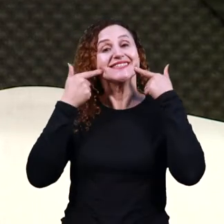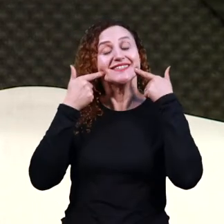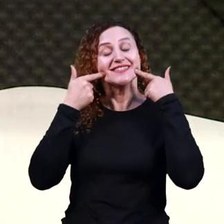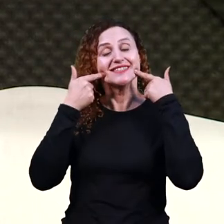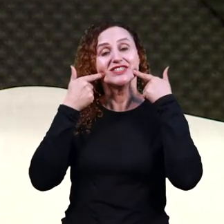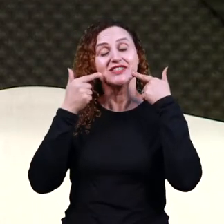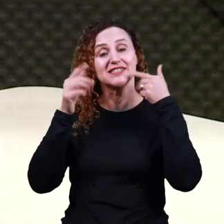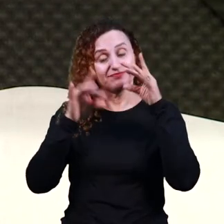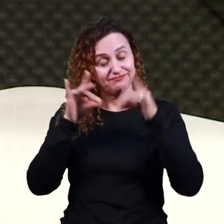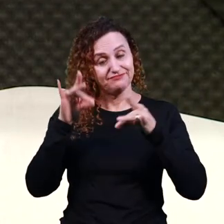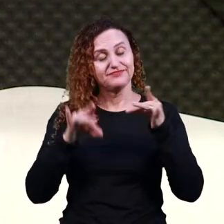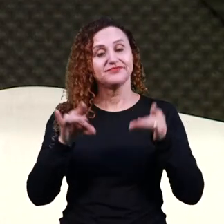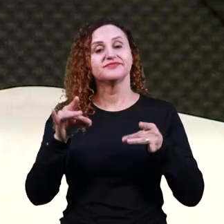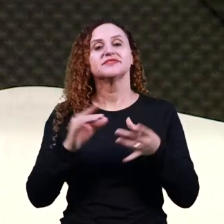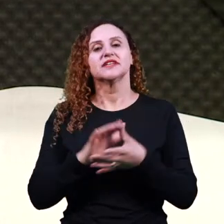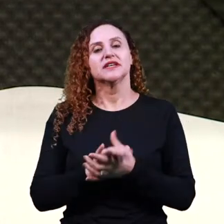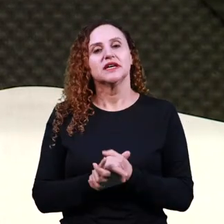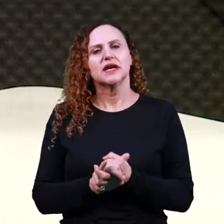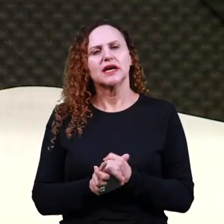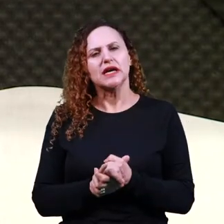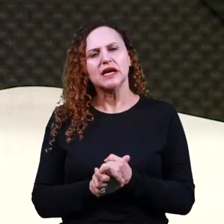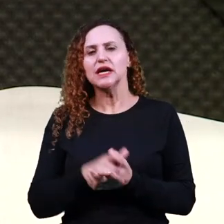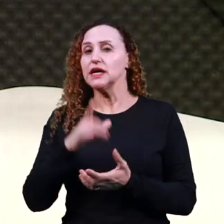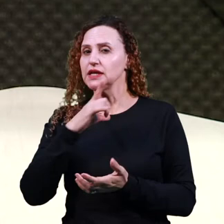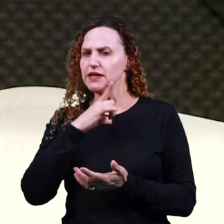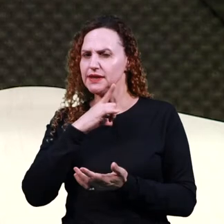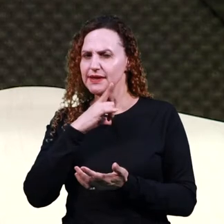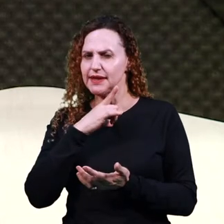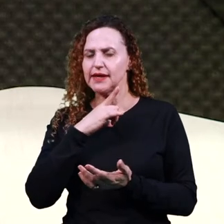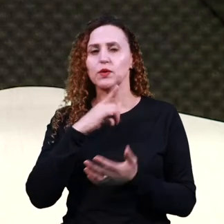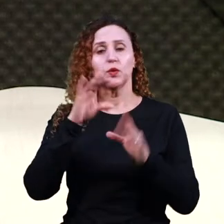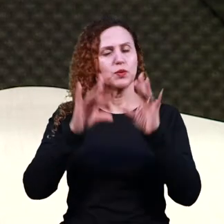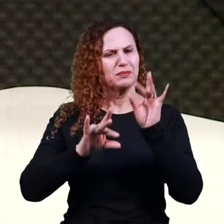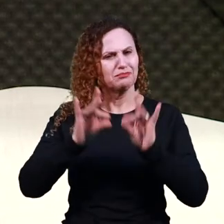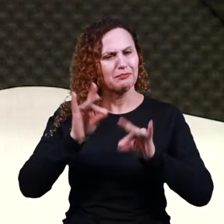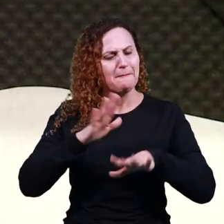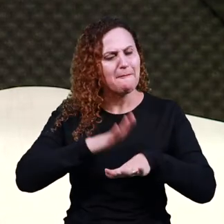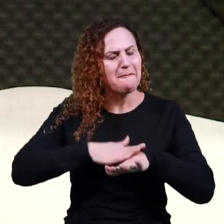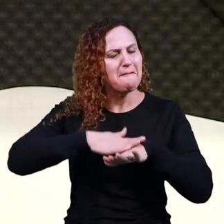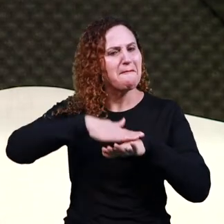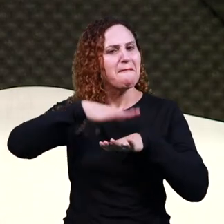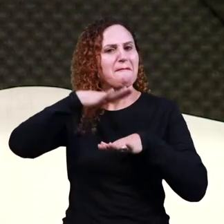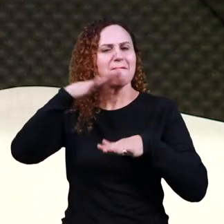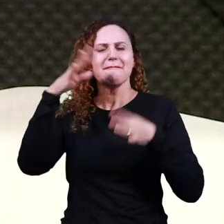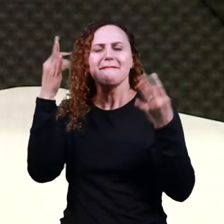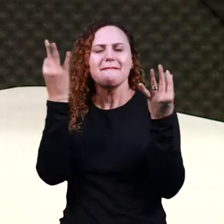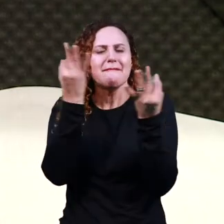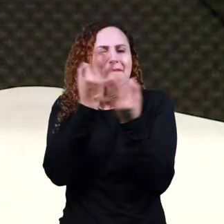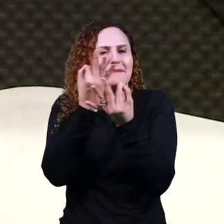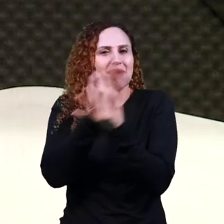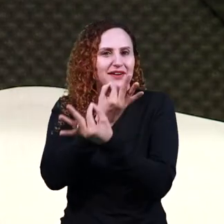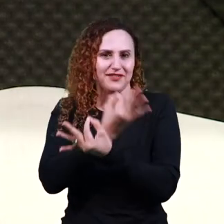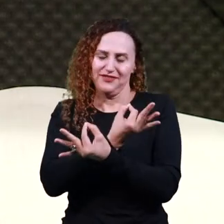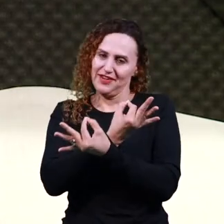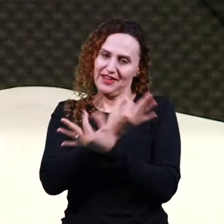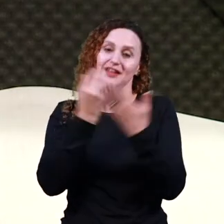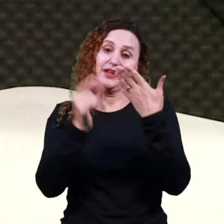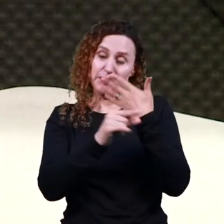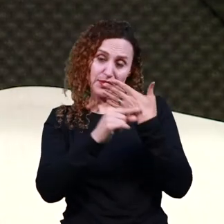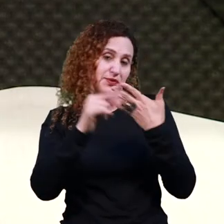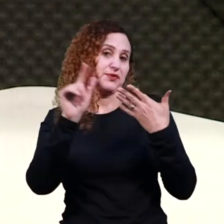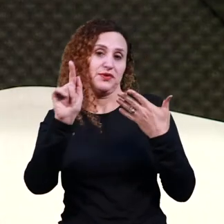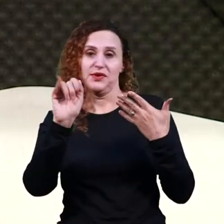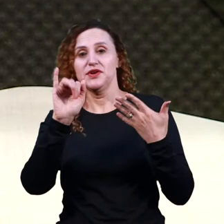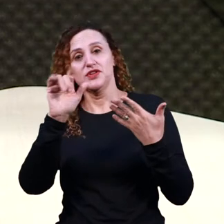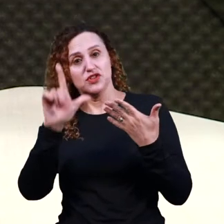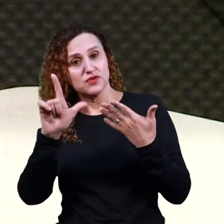também, dentre as outras peças, uma das mais perfeitas que Gil Vicente fez. Essa peça